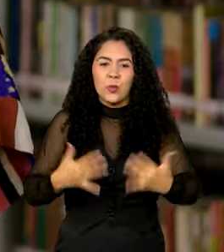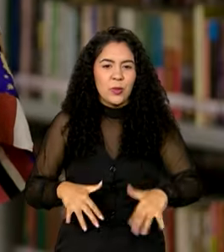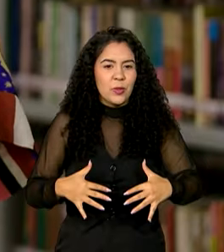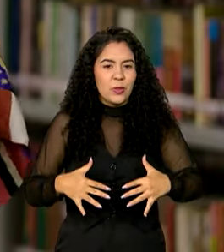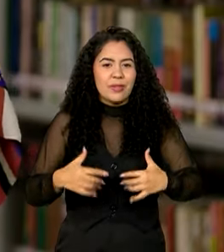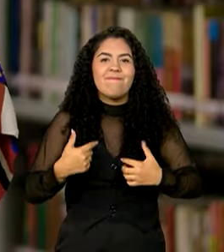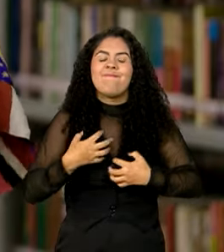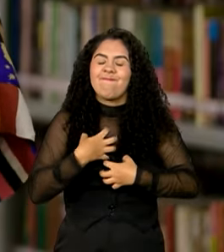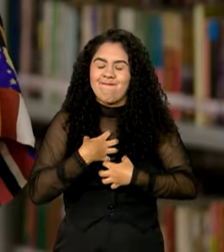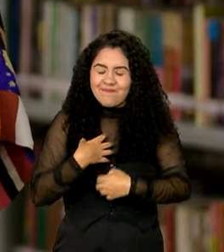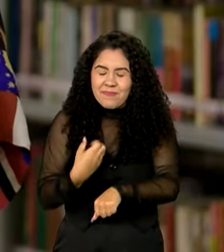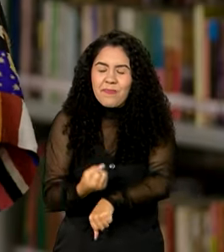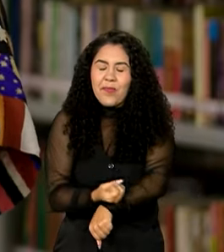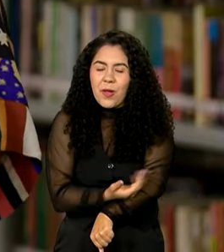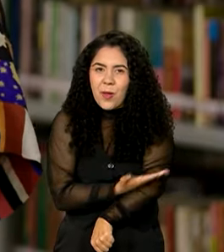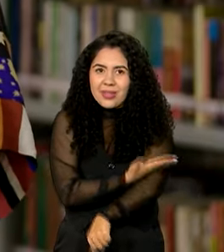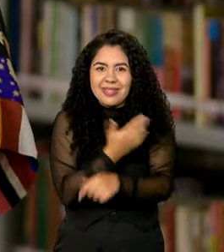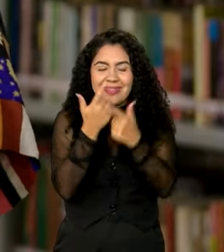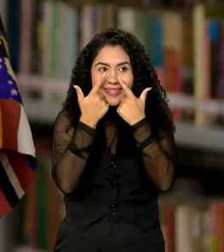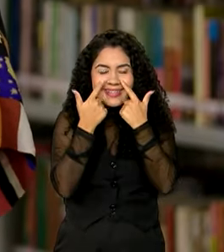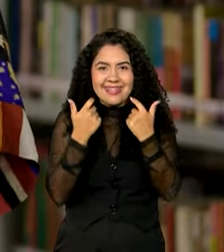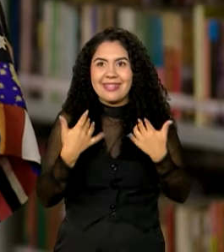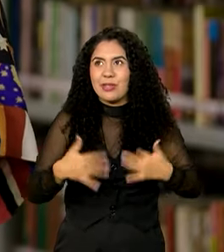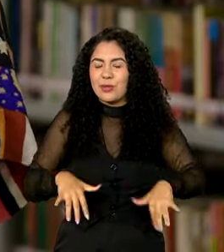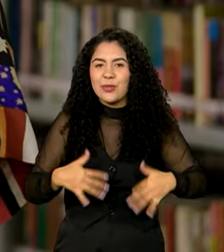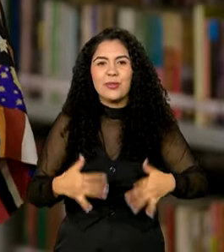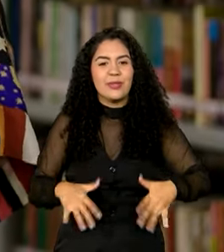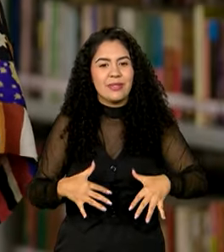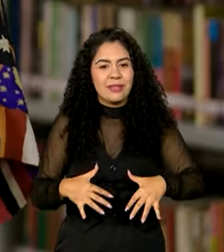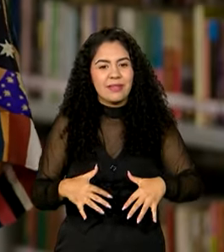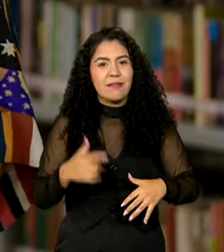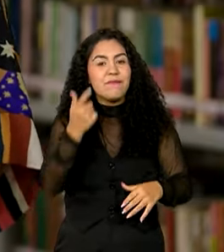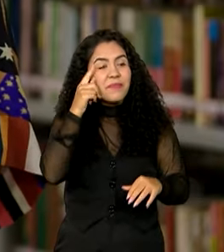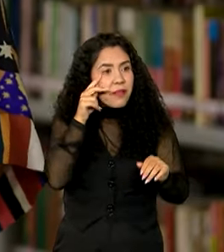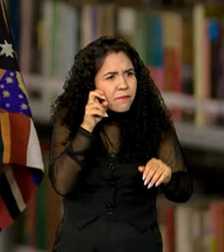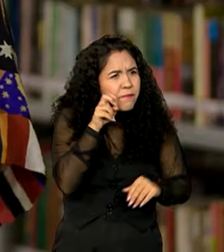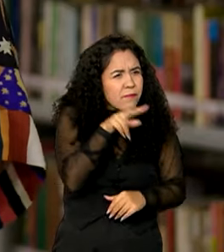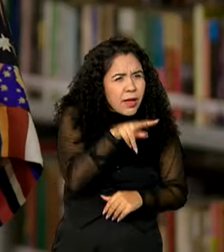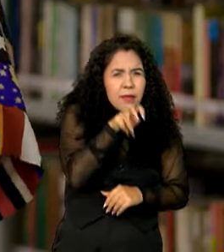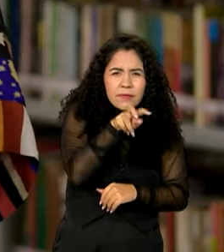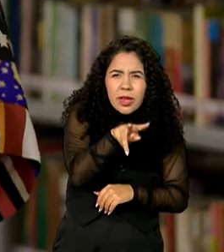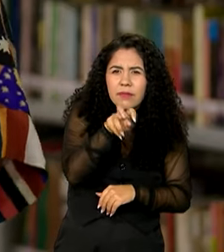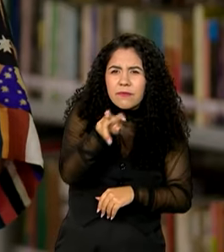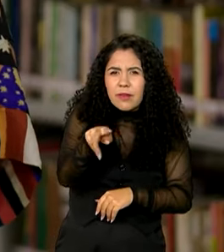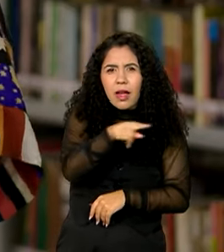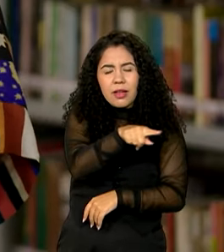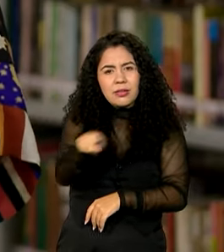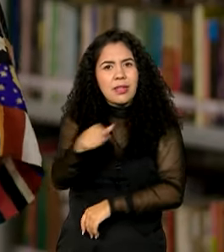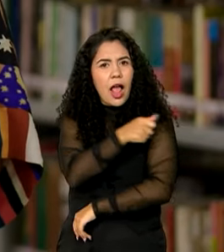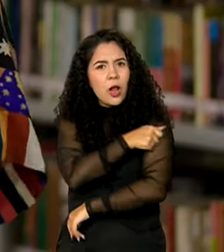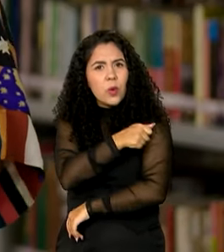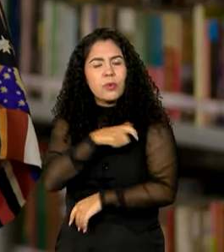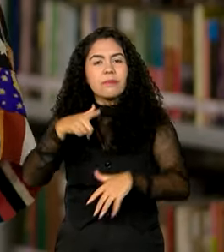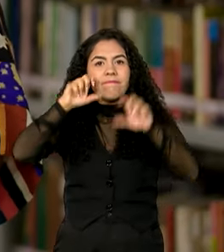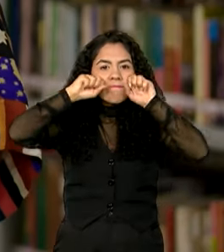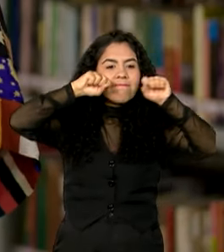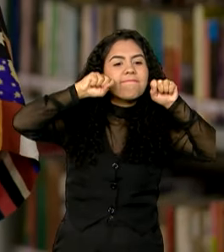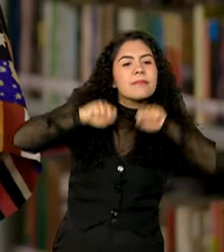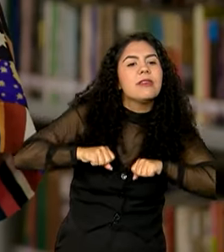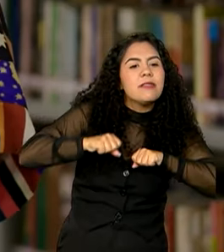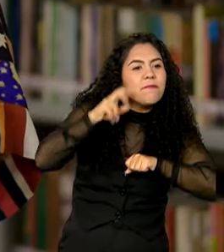emociono mesmo. Porque é emocionante para mim ver, testemunhar de perto,